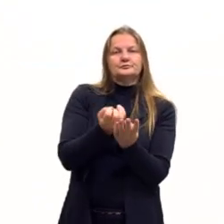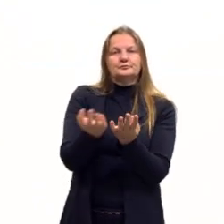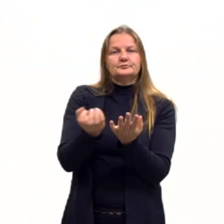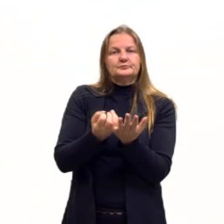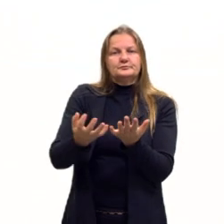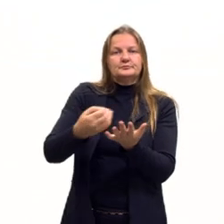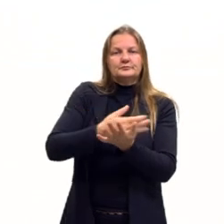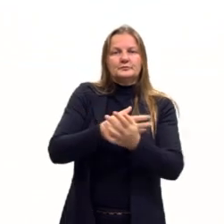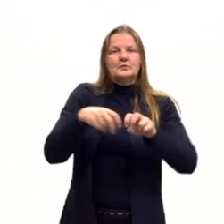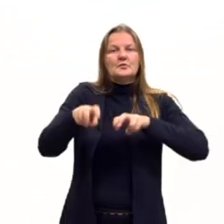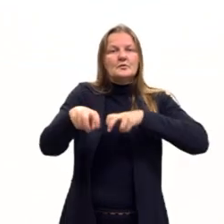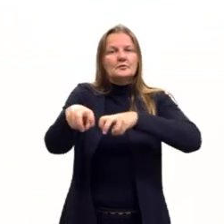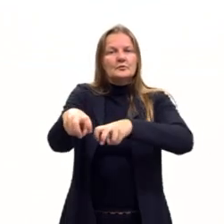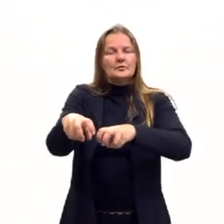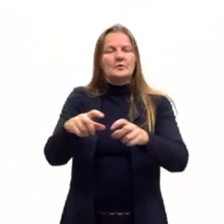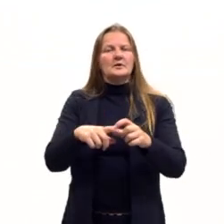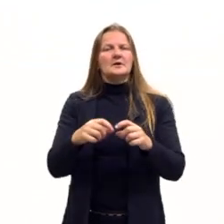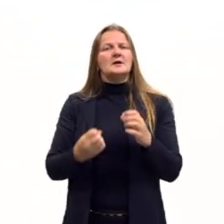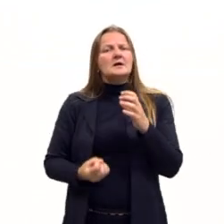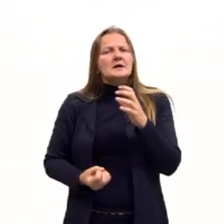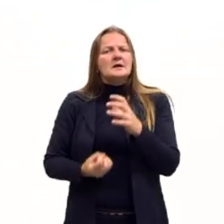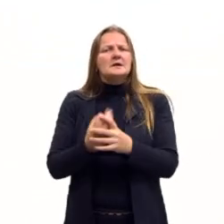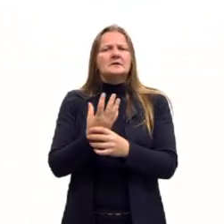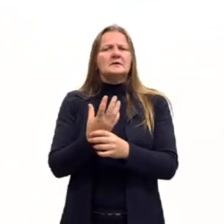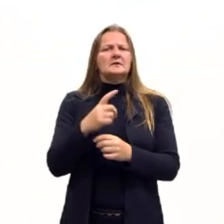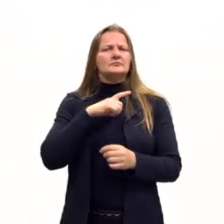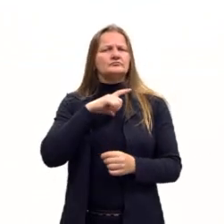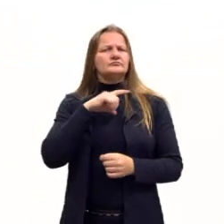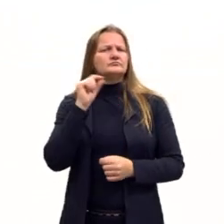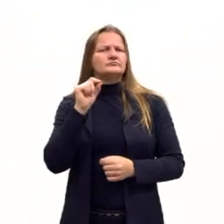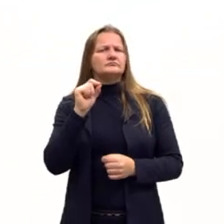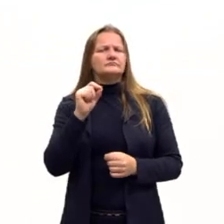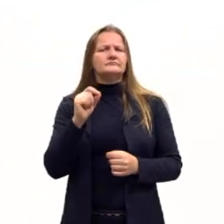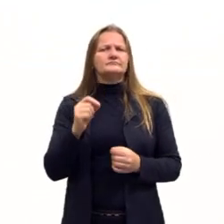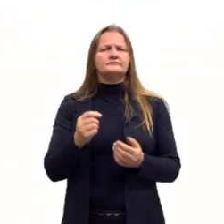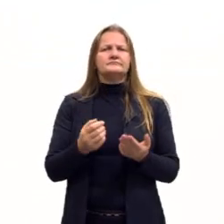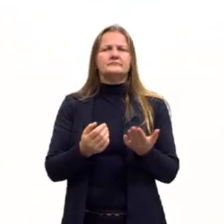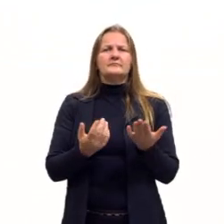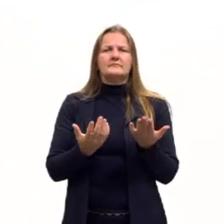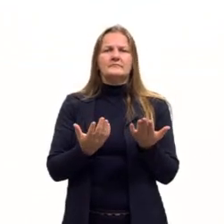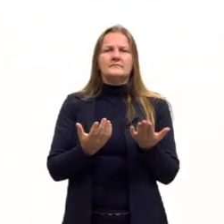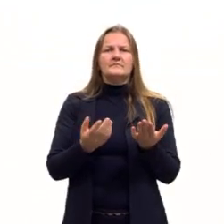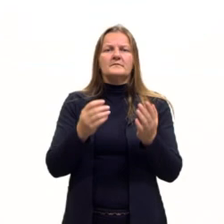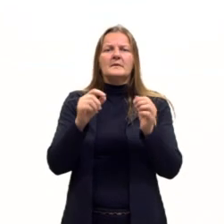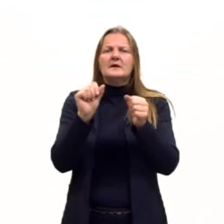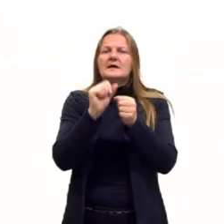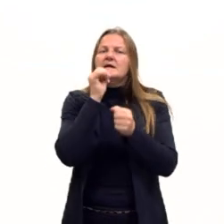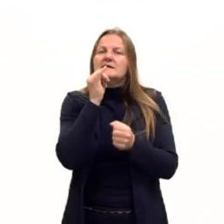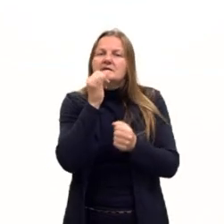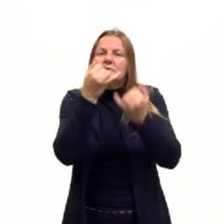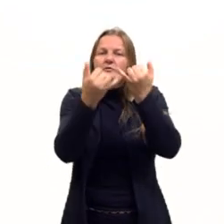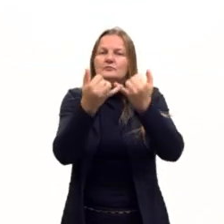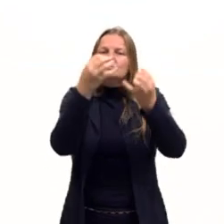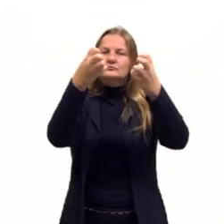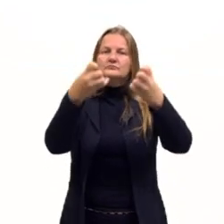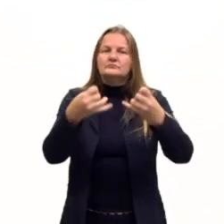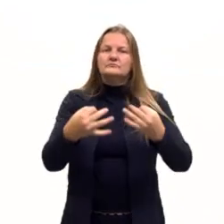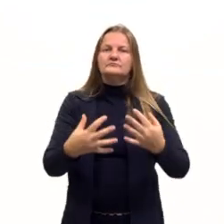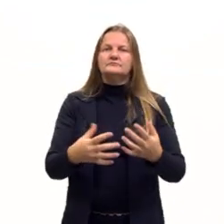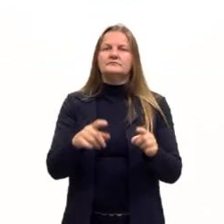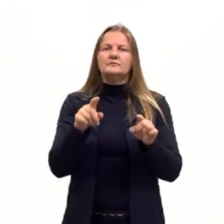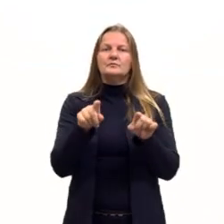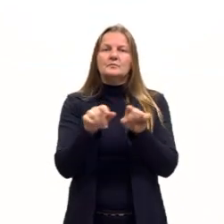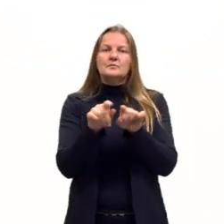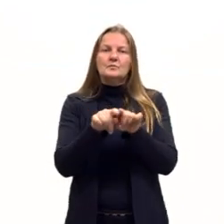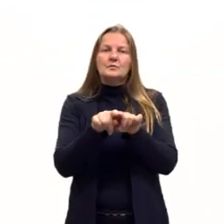E aí, eles acabam fazendo grandes, trazendo grandes questões aí relacionadas a isso. Nós temos,